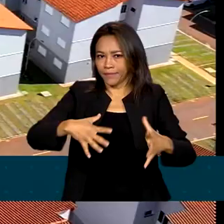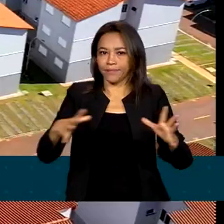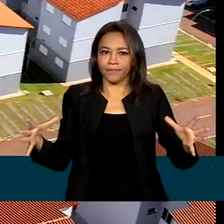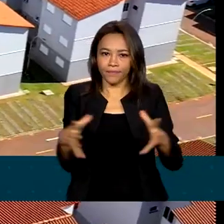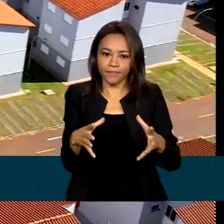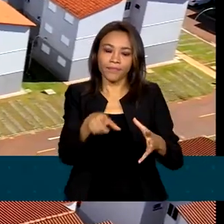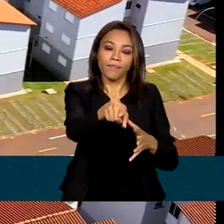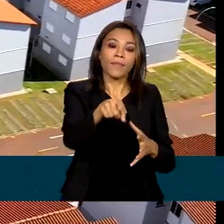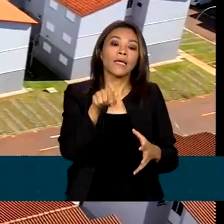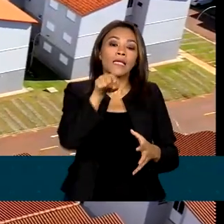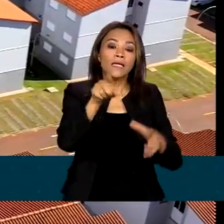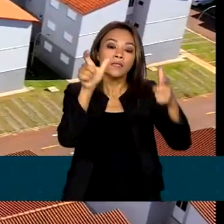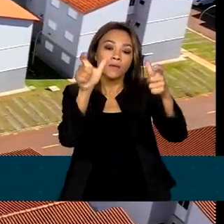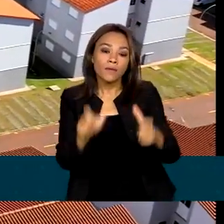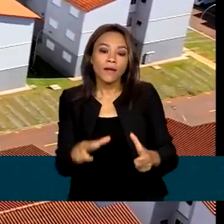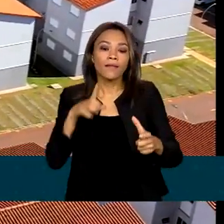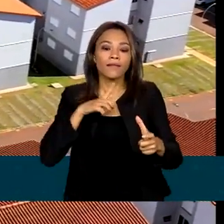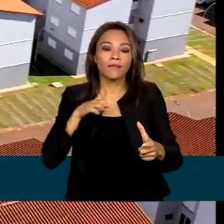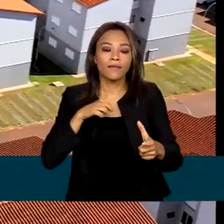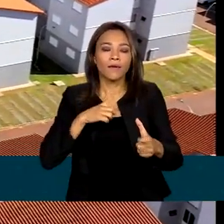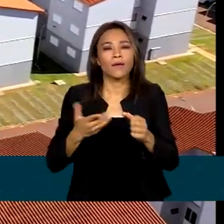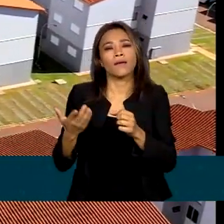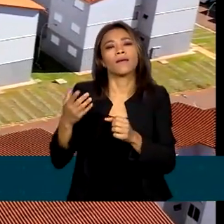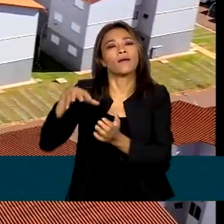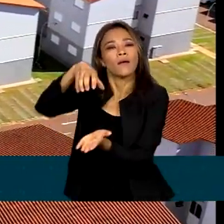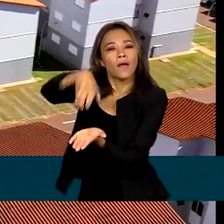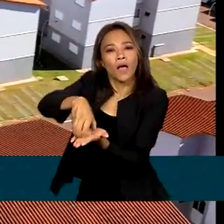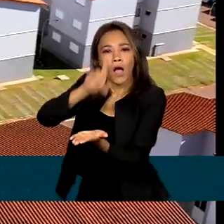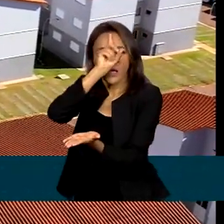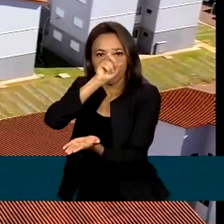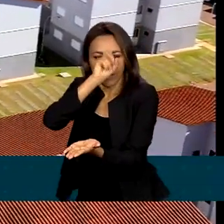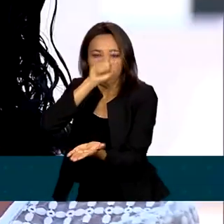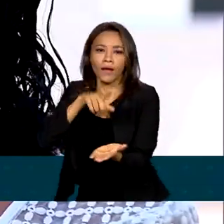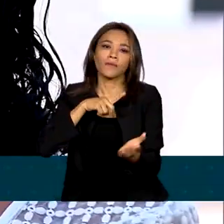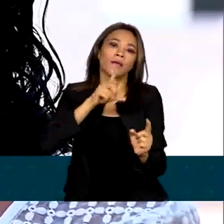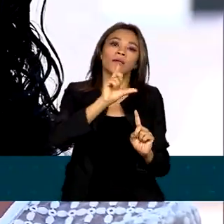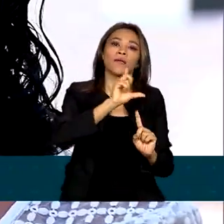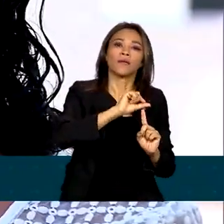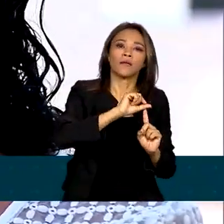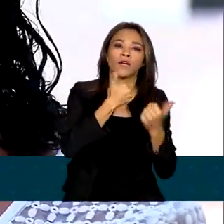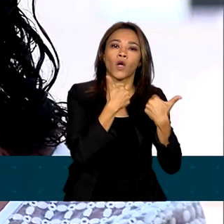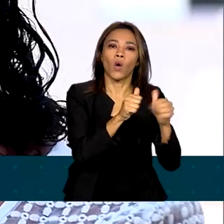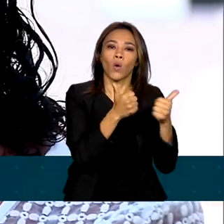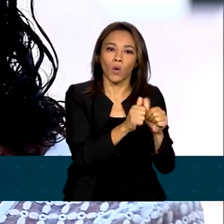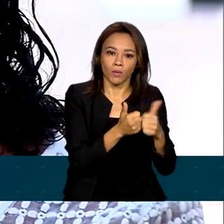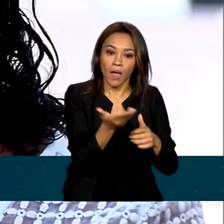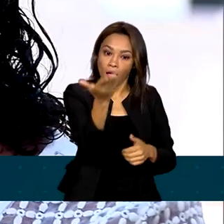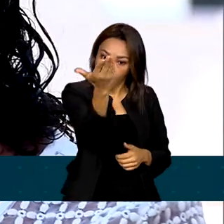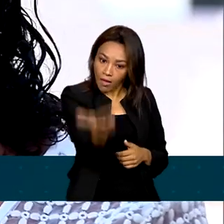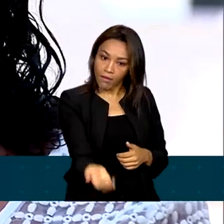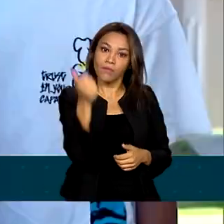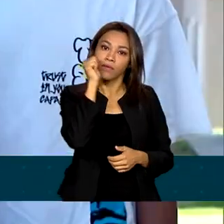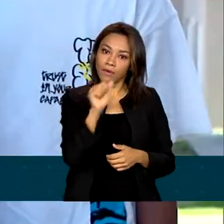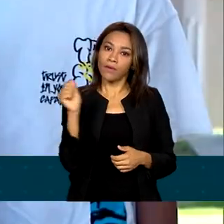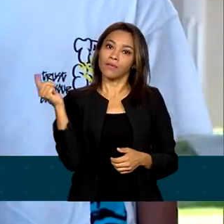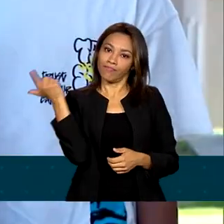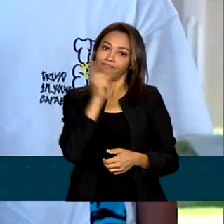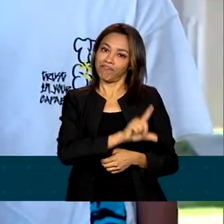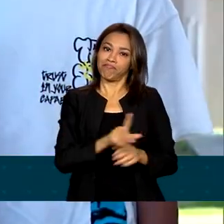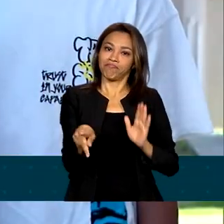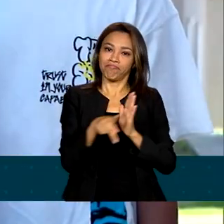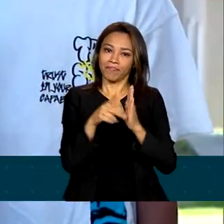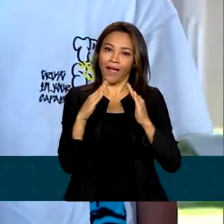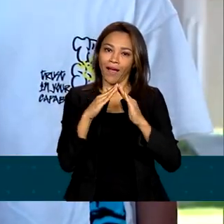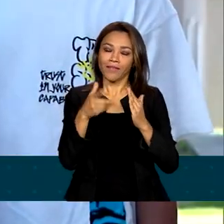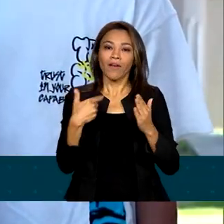região próxima ao condomínio já tem unidade básica de saúde e linhas de ônibus. A Seilds é uma das pessoas beneficiadas. Ela vai